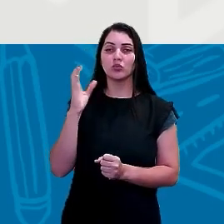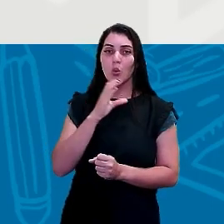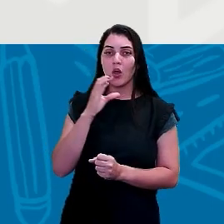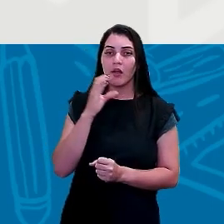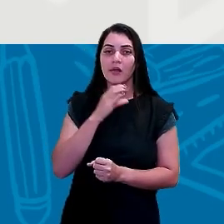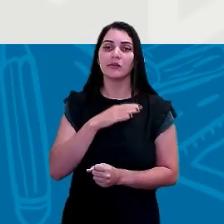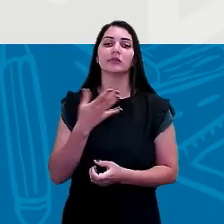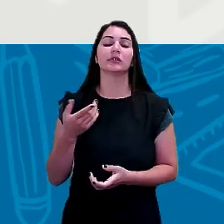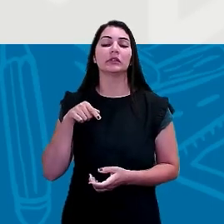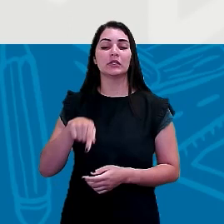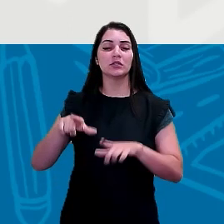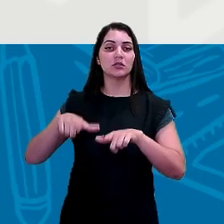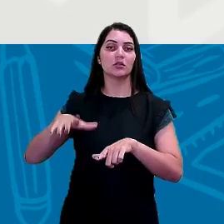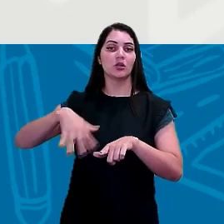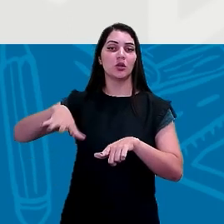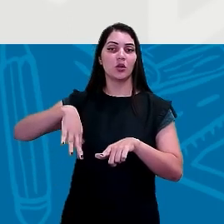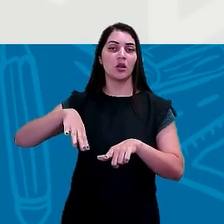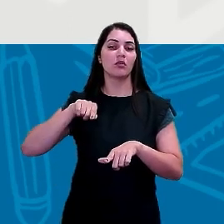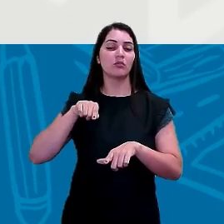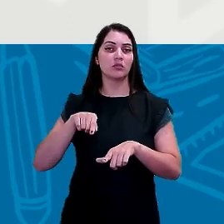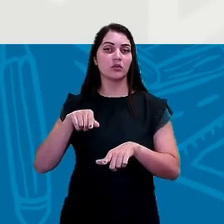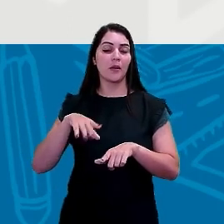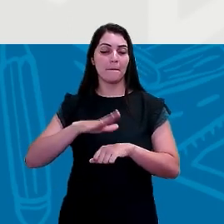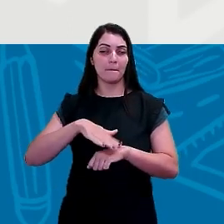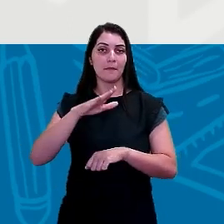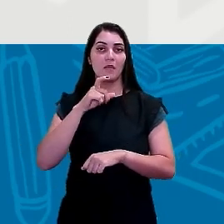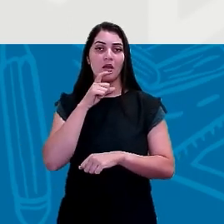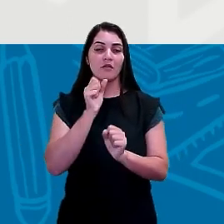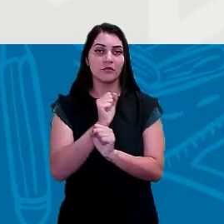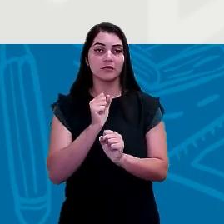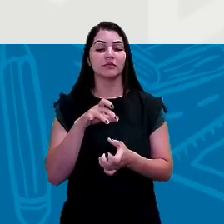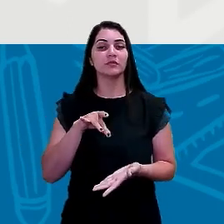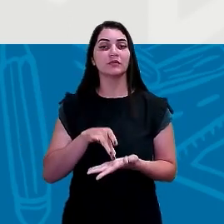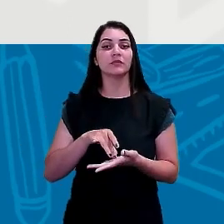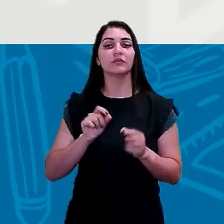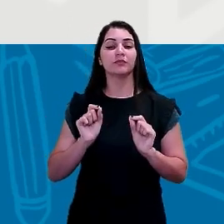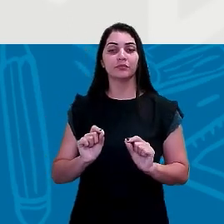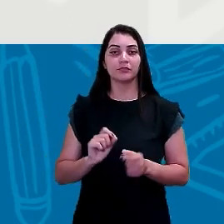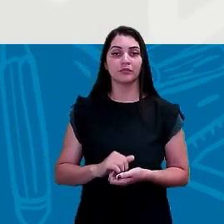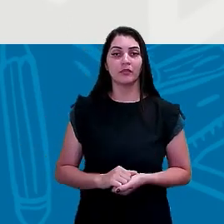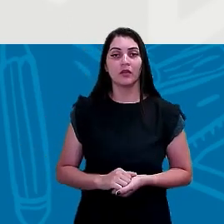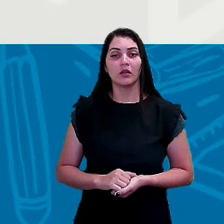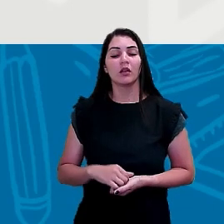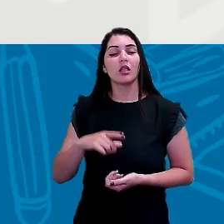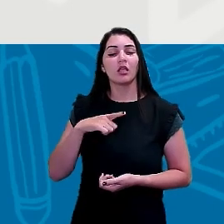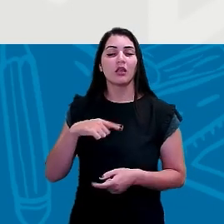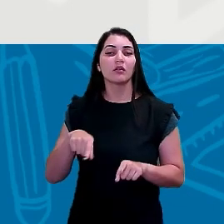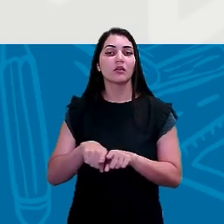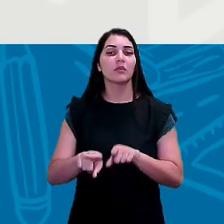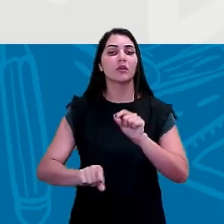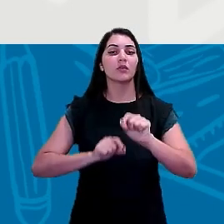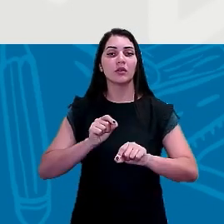pela terra, então, aquela região, ela vai se tornar mais fria. Então, na verdade, temos também umas